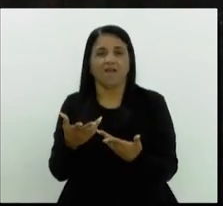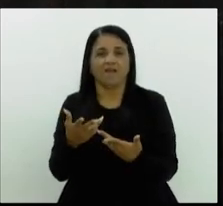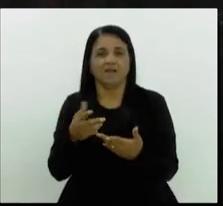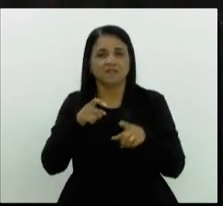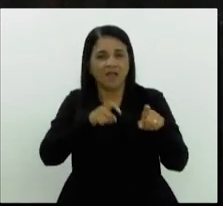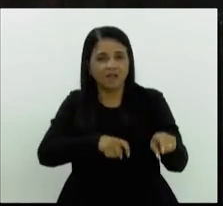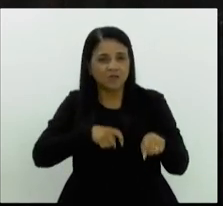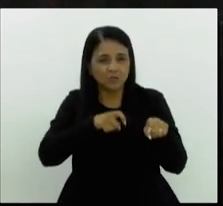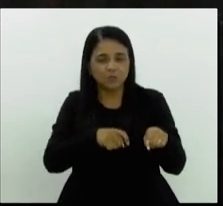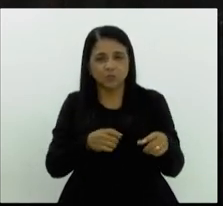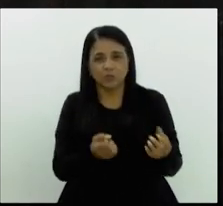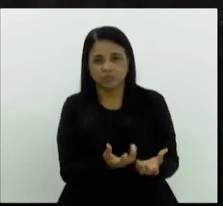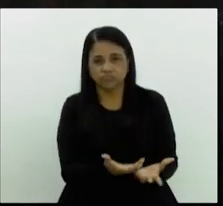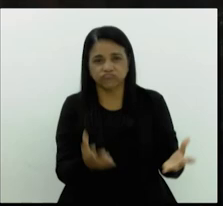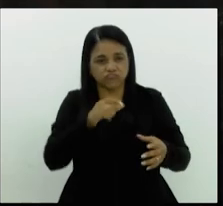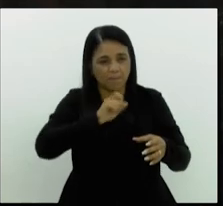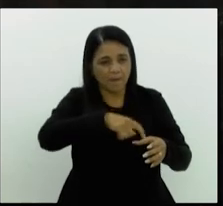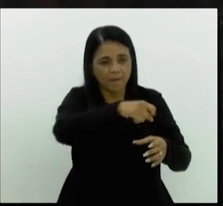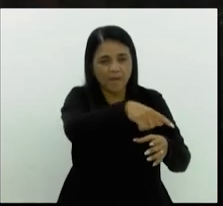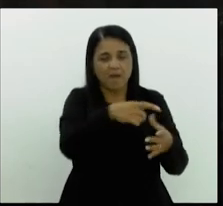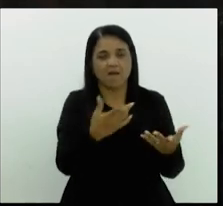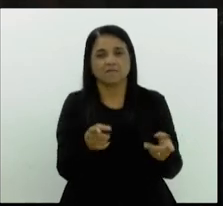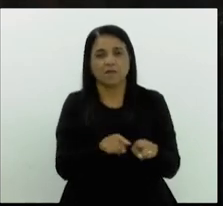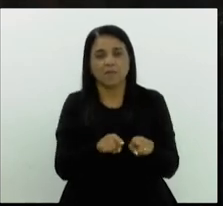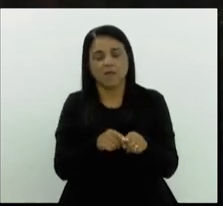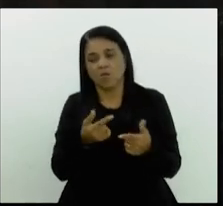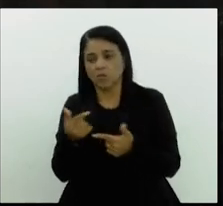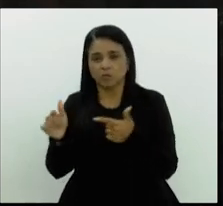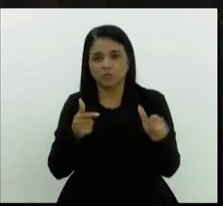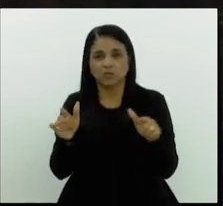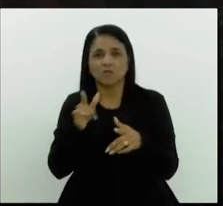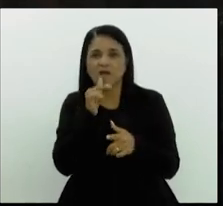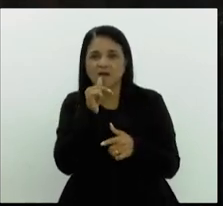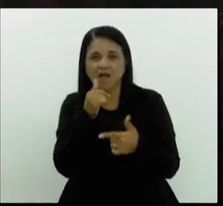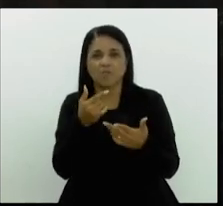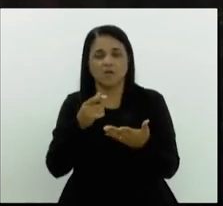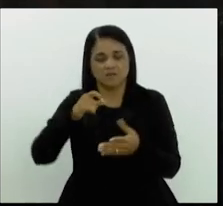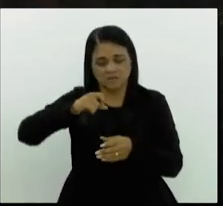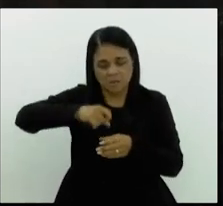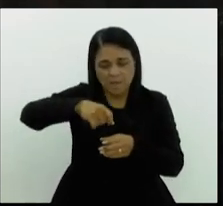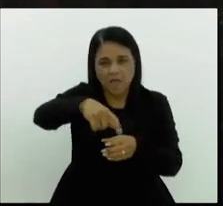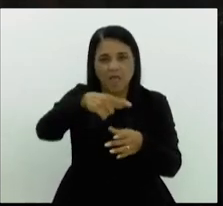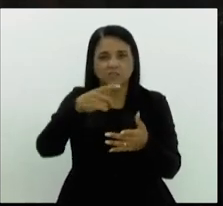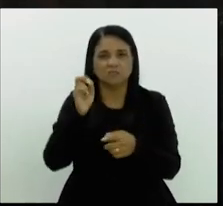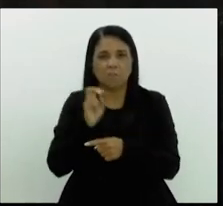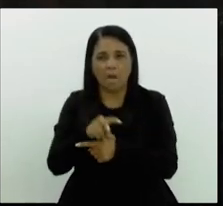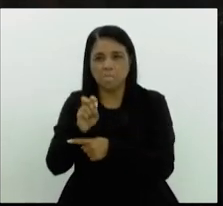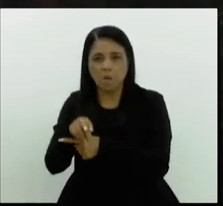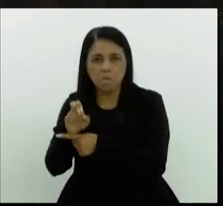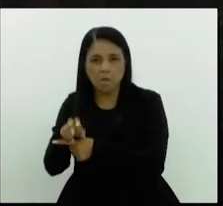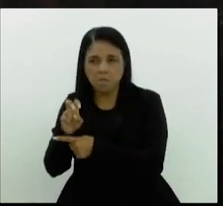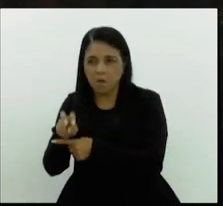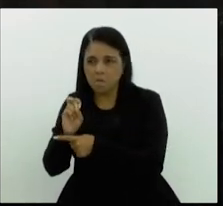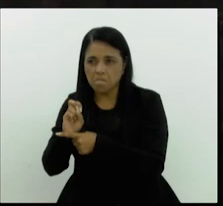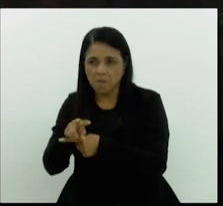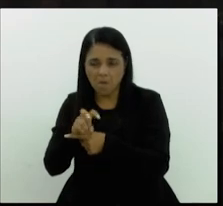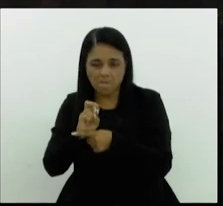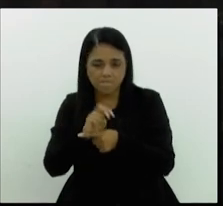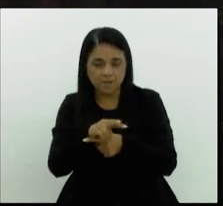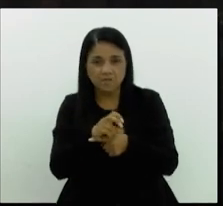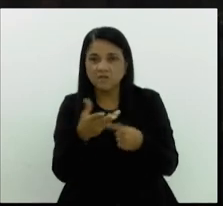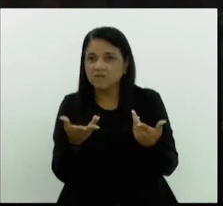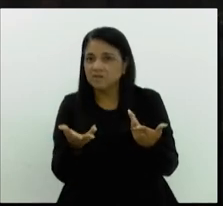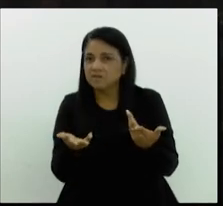agricultura, mas também dos demais bens da natureza, como a água, as sementes e assim por diante. Então,